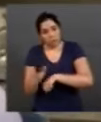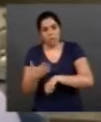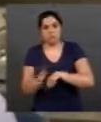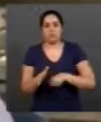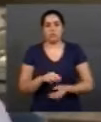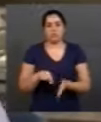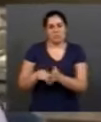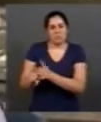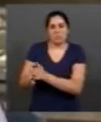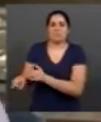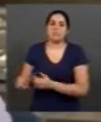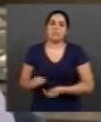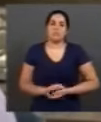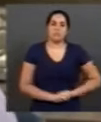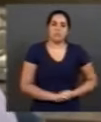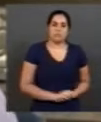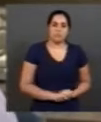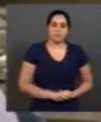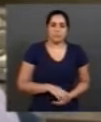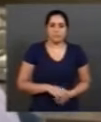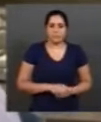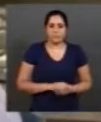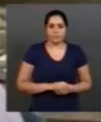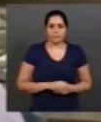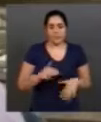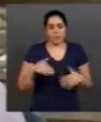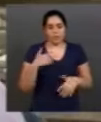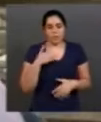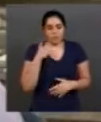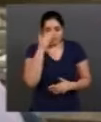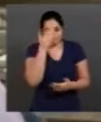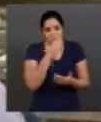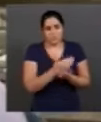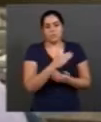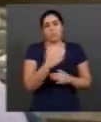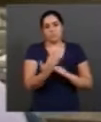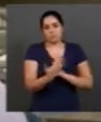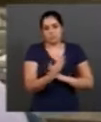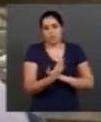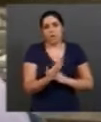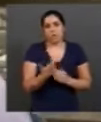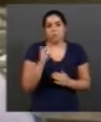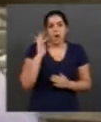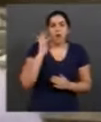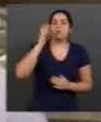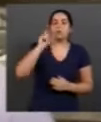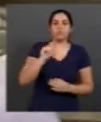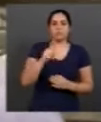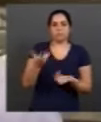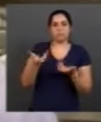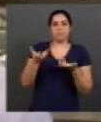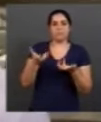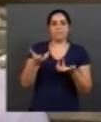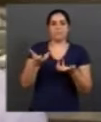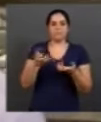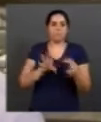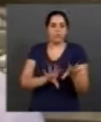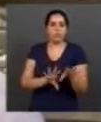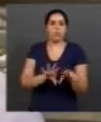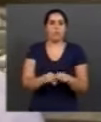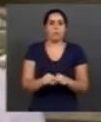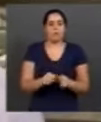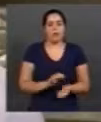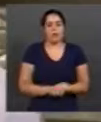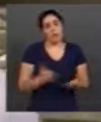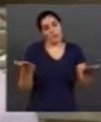pesquisa, em extensão. Então eu acho que isso me ajudou a decidir o que eu queria como profissão e hoje eu estou na odonto